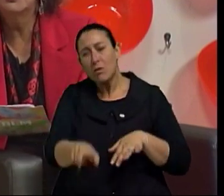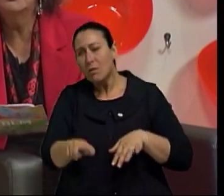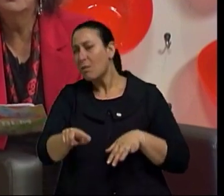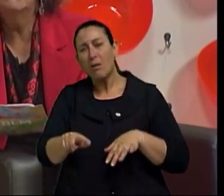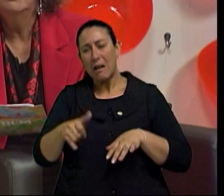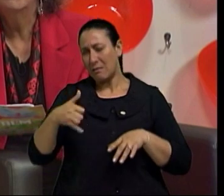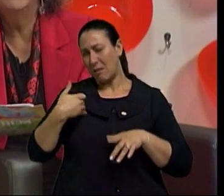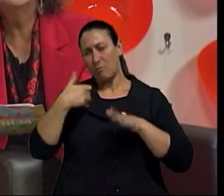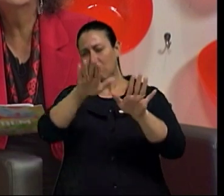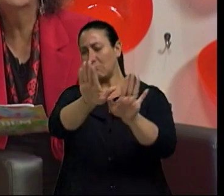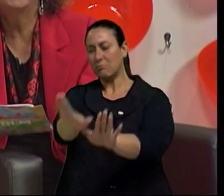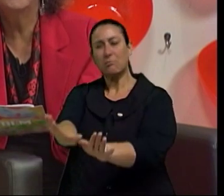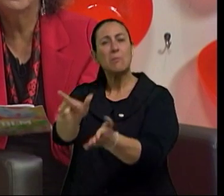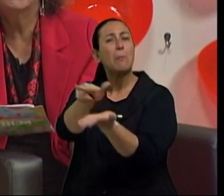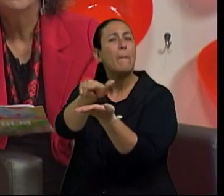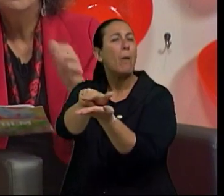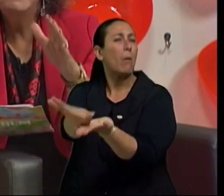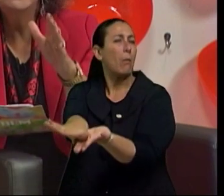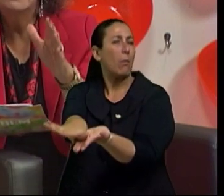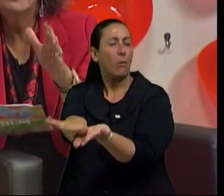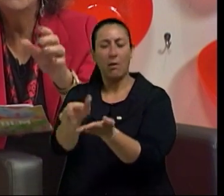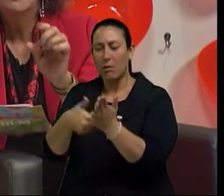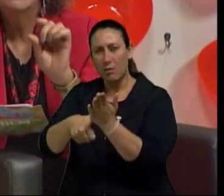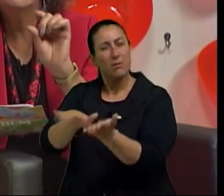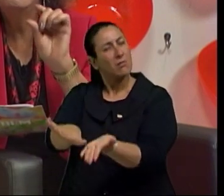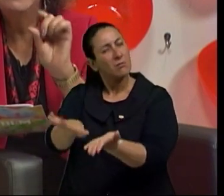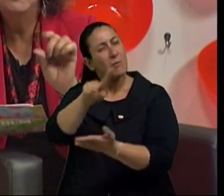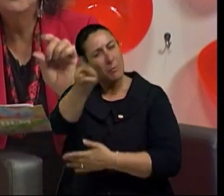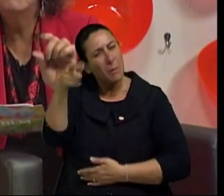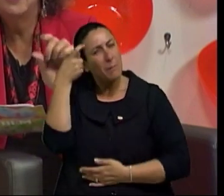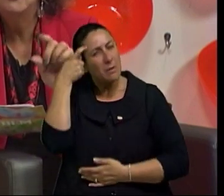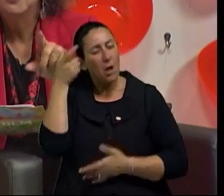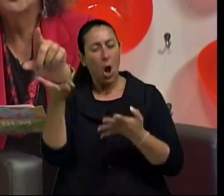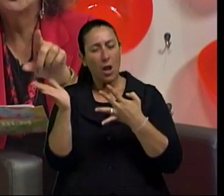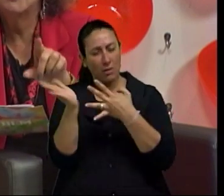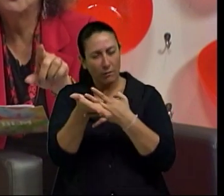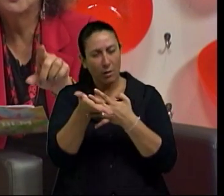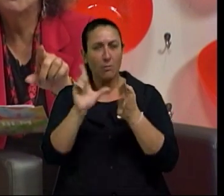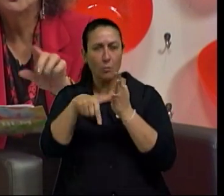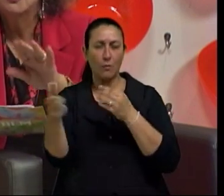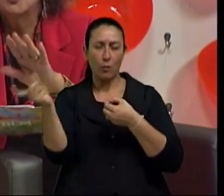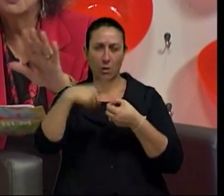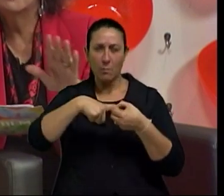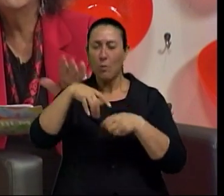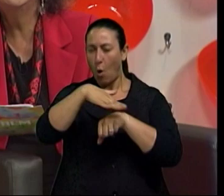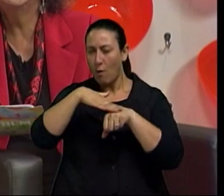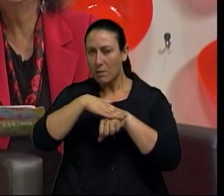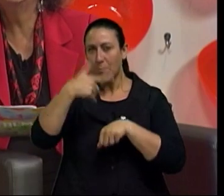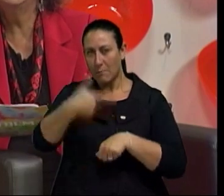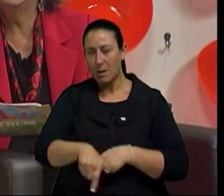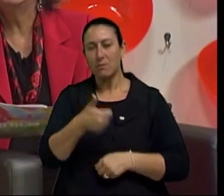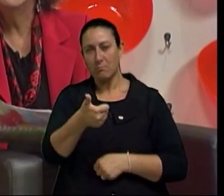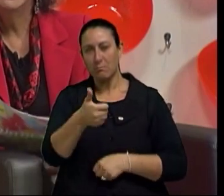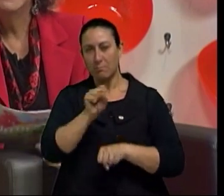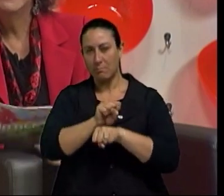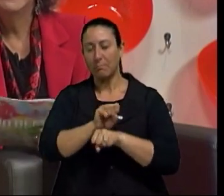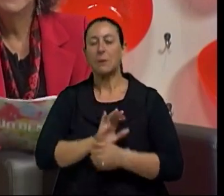dela está lá na certidão. Como é ela está se comportando? Pensem nisso, nesse pequeno intervalo, que nós já voltamos, só estamos na metade do programa.